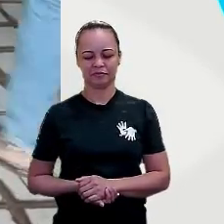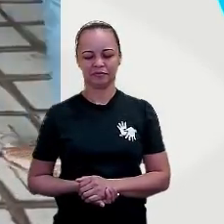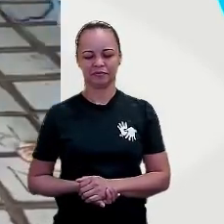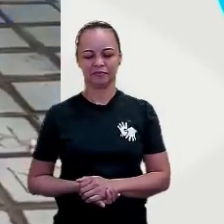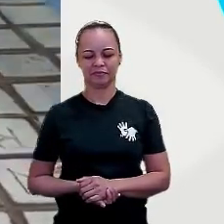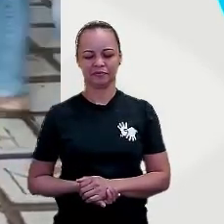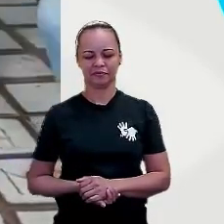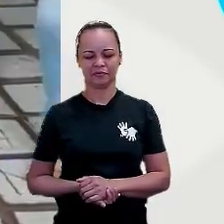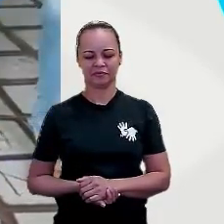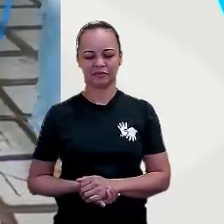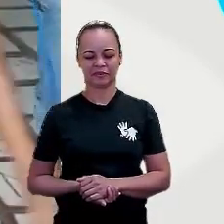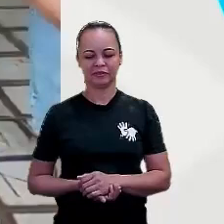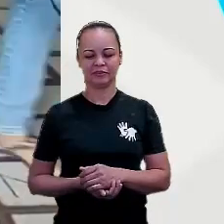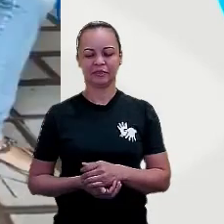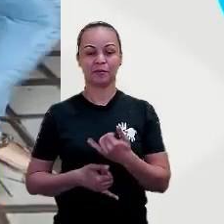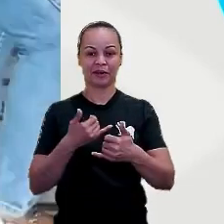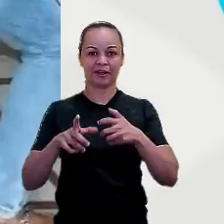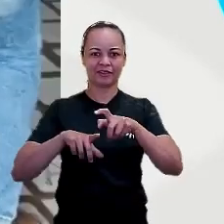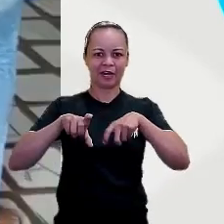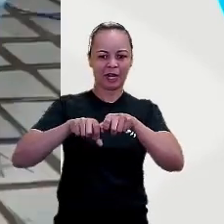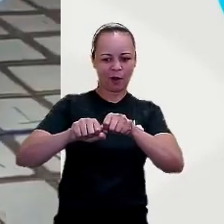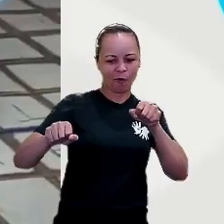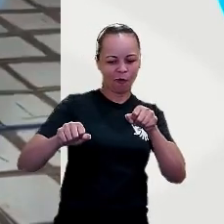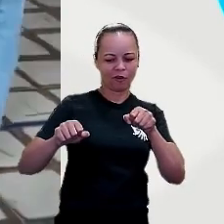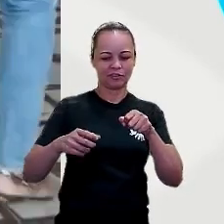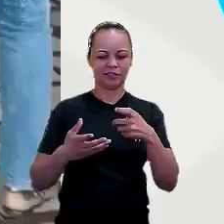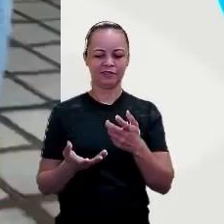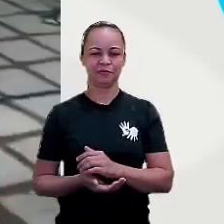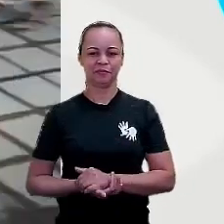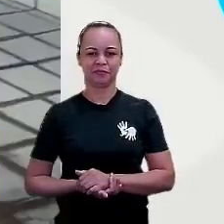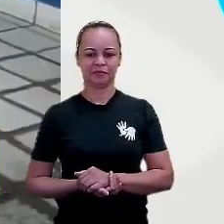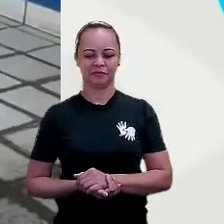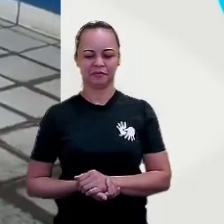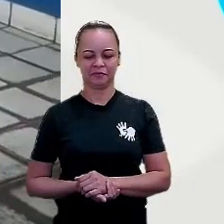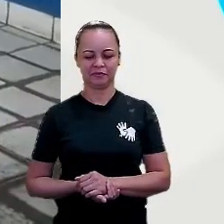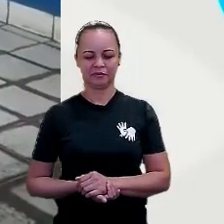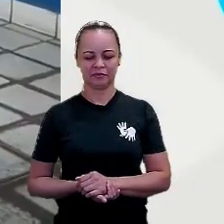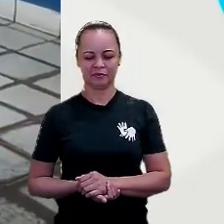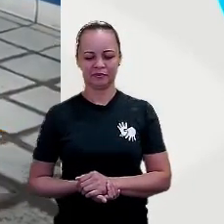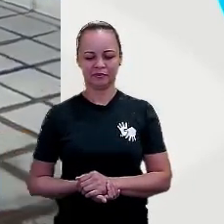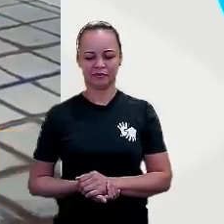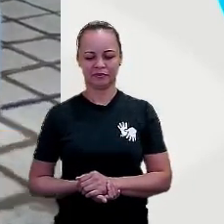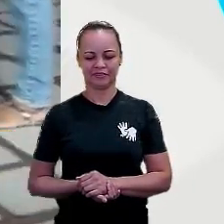não, não, Você vai te abrir. Não, Espera, meu pai!